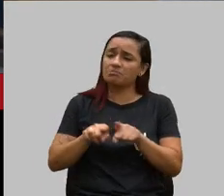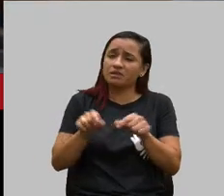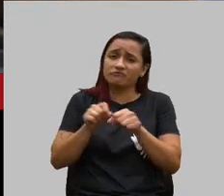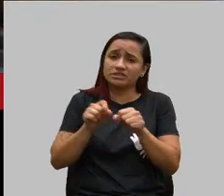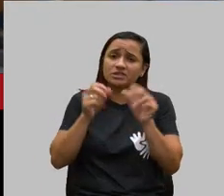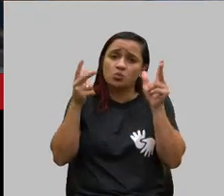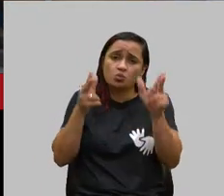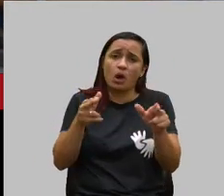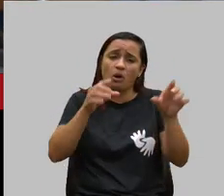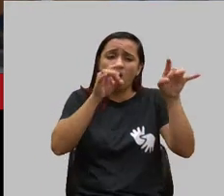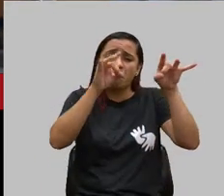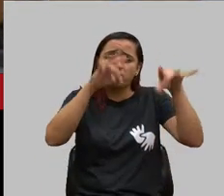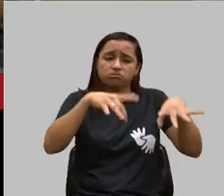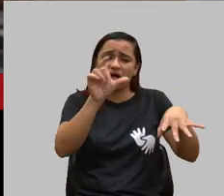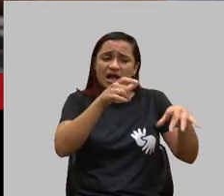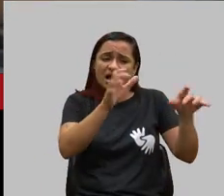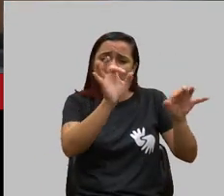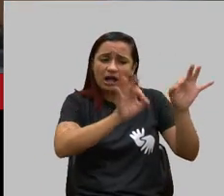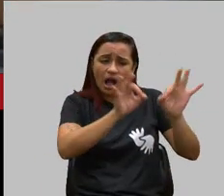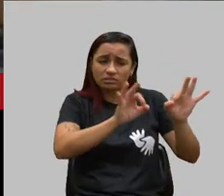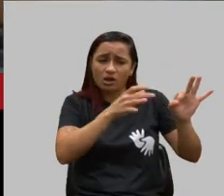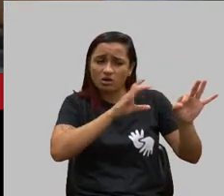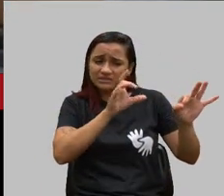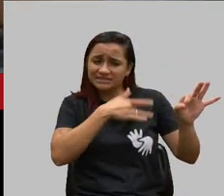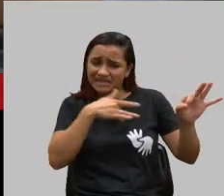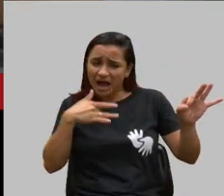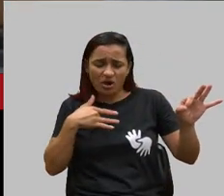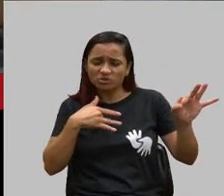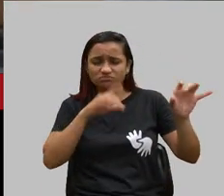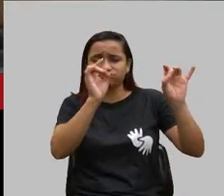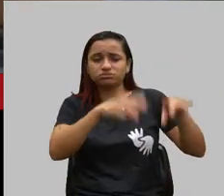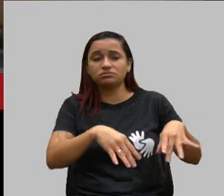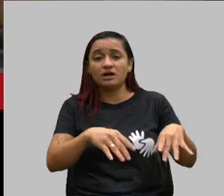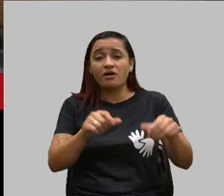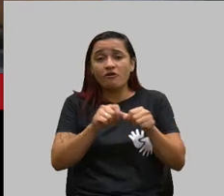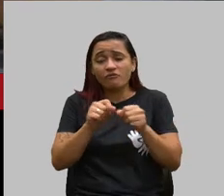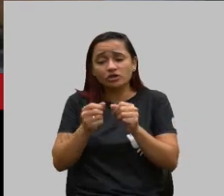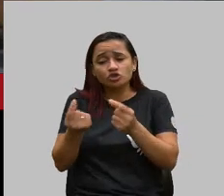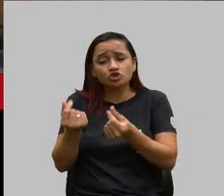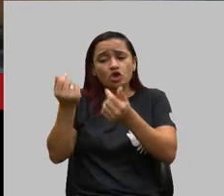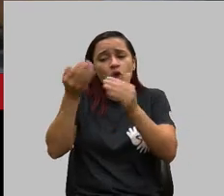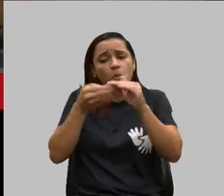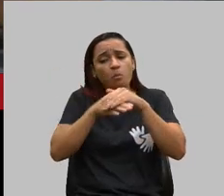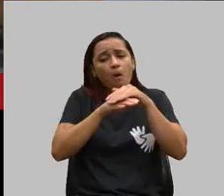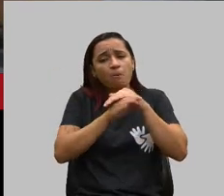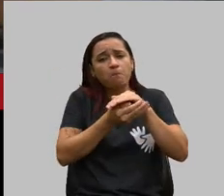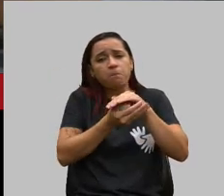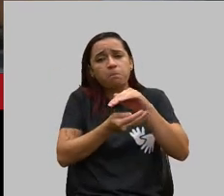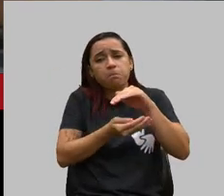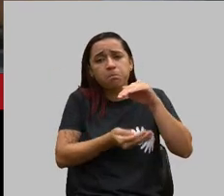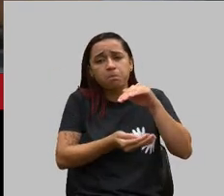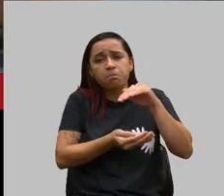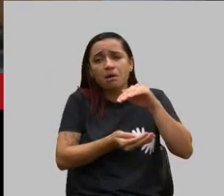fazem uma pequena poupança, quando precisa ir ao médico, paga particular, quer mais negócio?